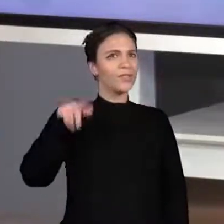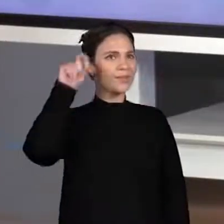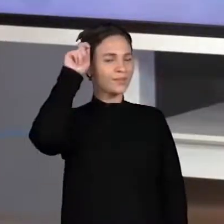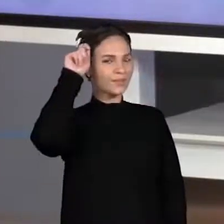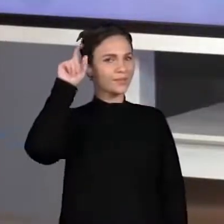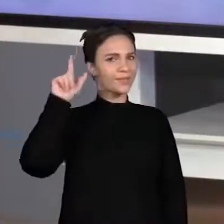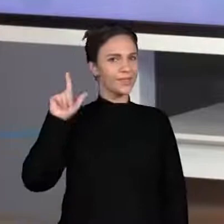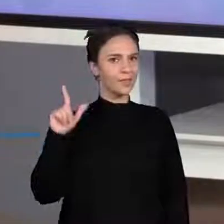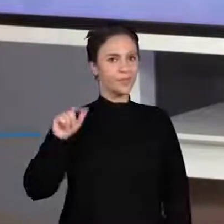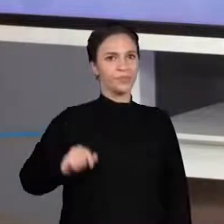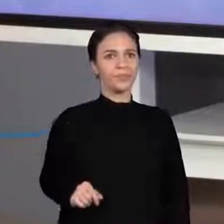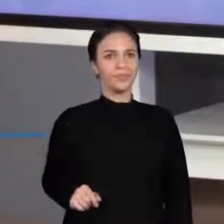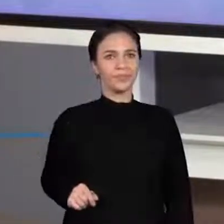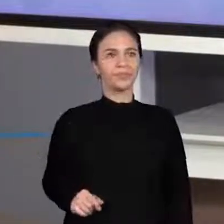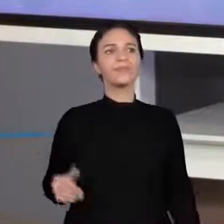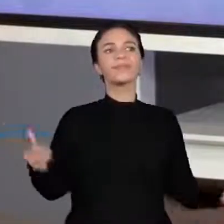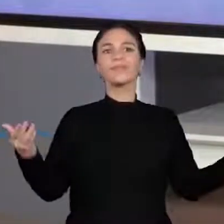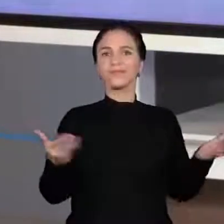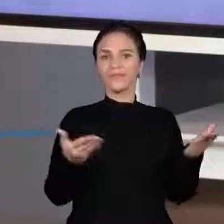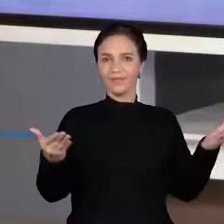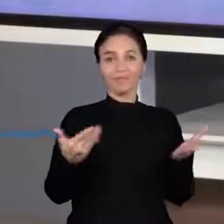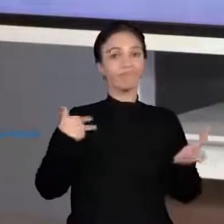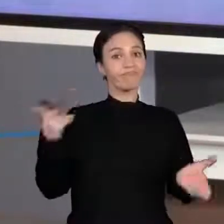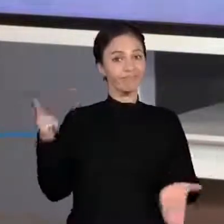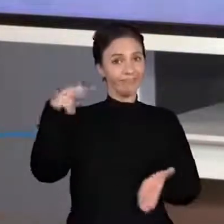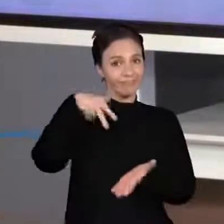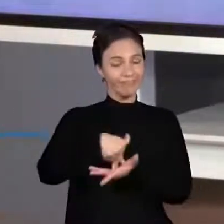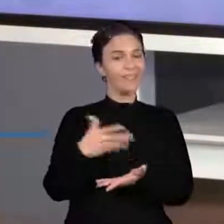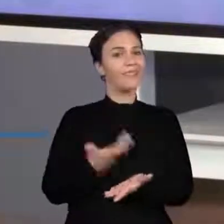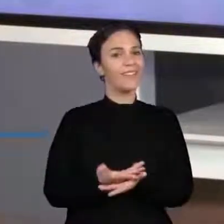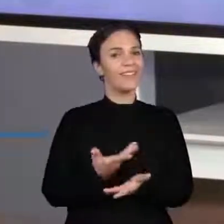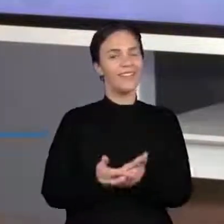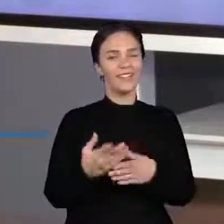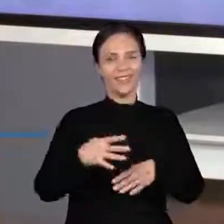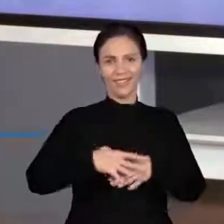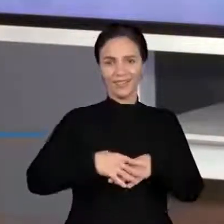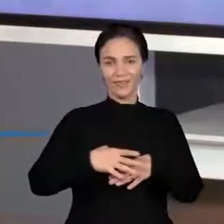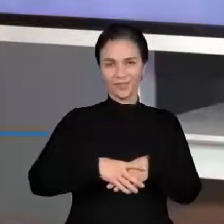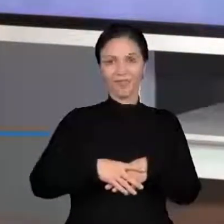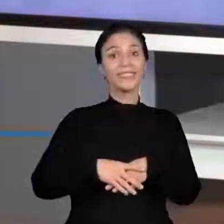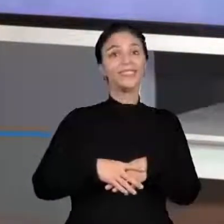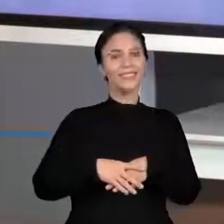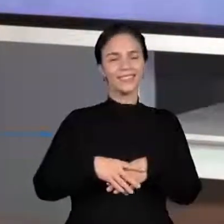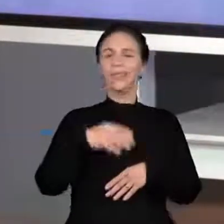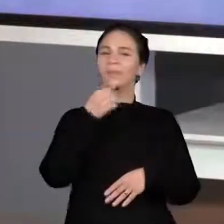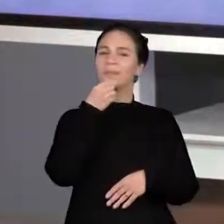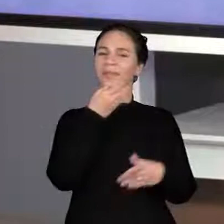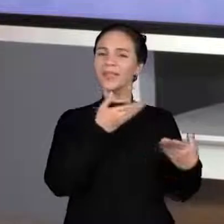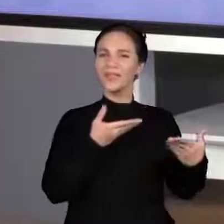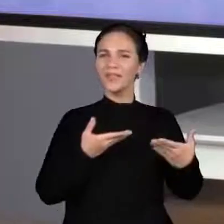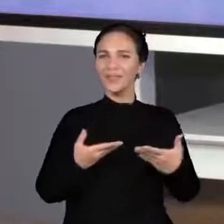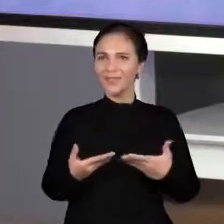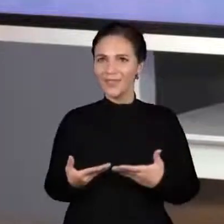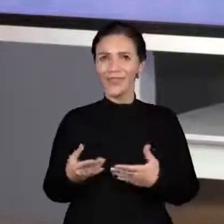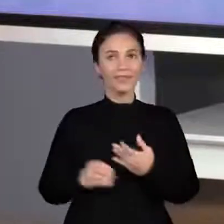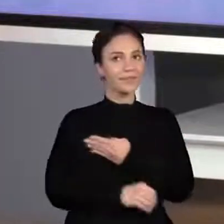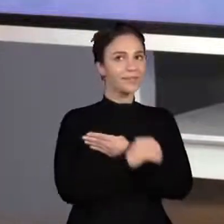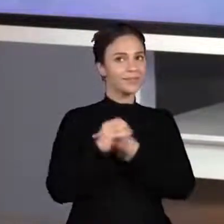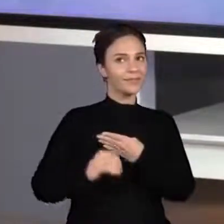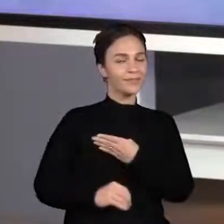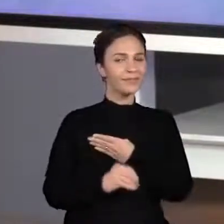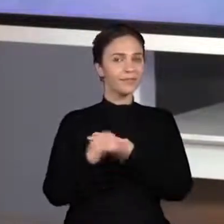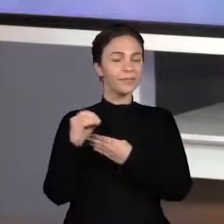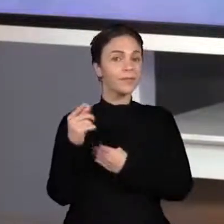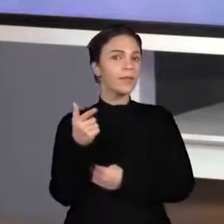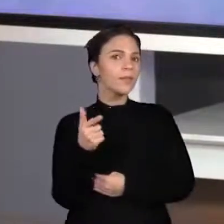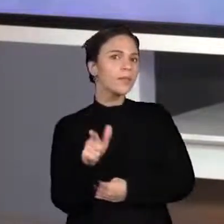e eu estou aqui para mais uma aula de matemática. Então, sejam todos muito bem-vindos ao Centro de Mídias